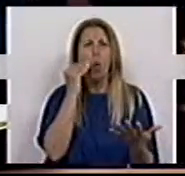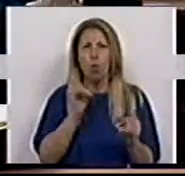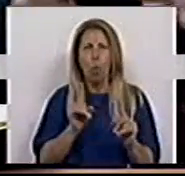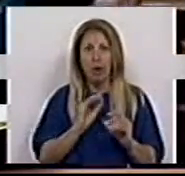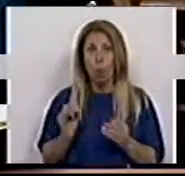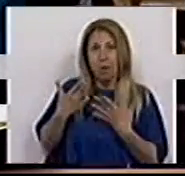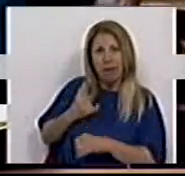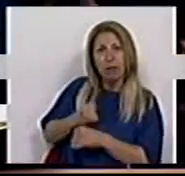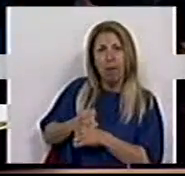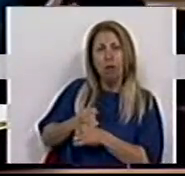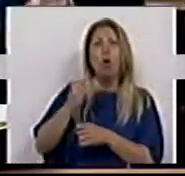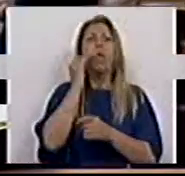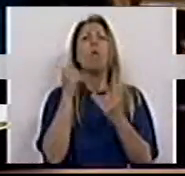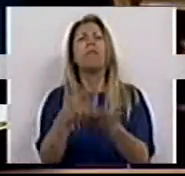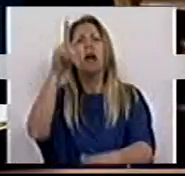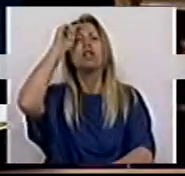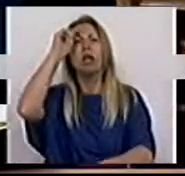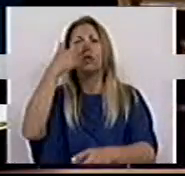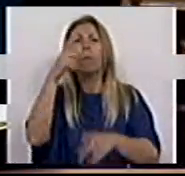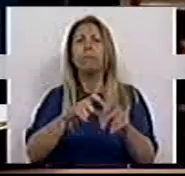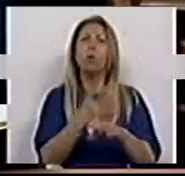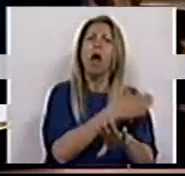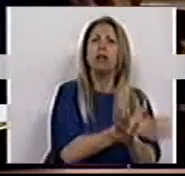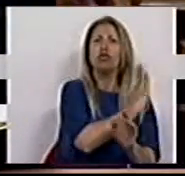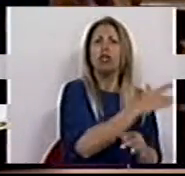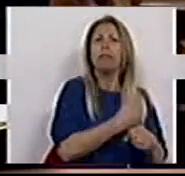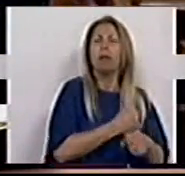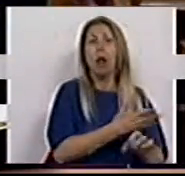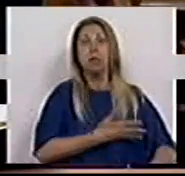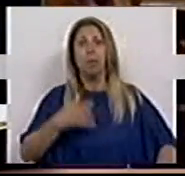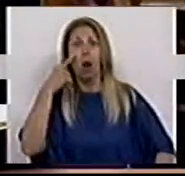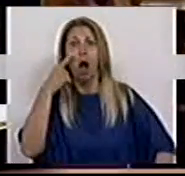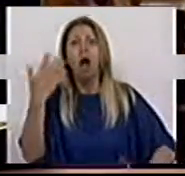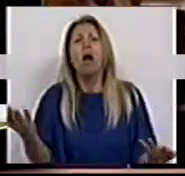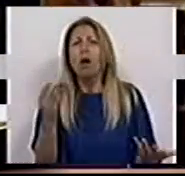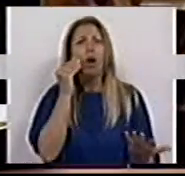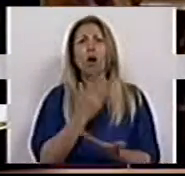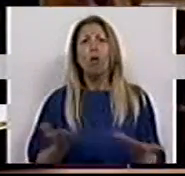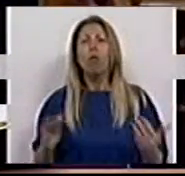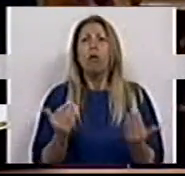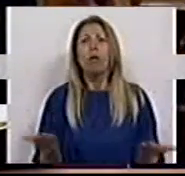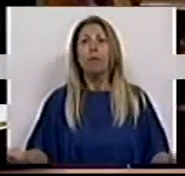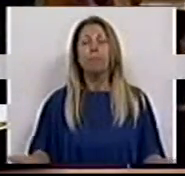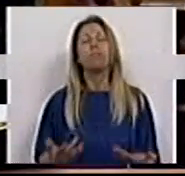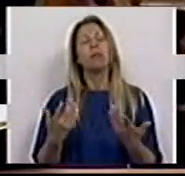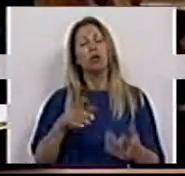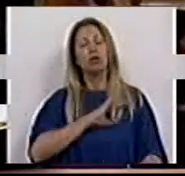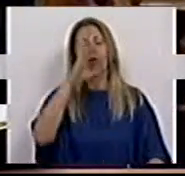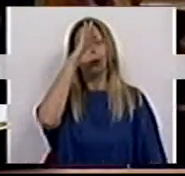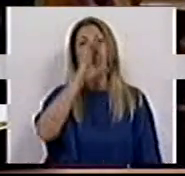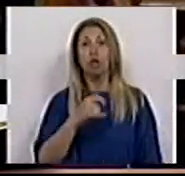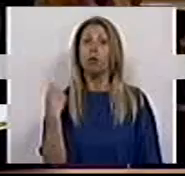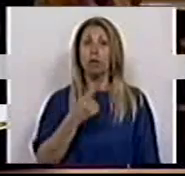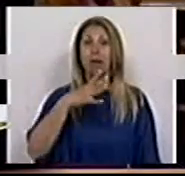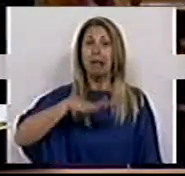a pessoas que já trabalharam antes ou que já estiveram desempregadas um longo período antes? Sr. Ministro, nós queremos saber quanto é que o Governo gasta a